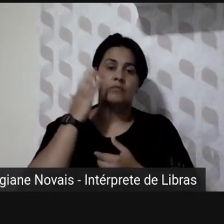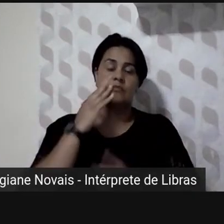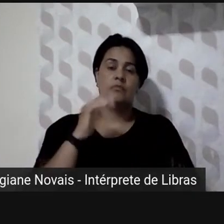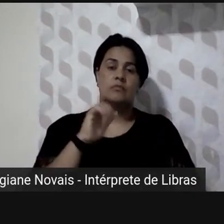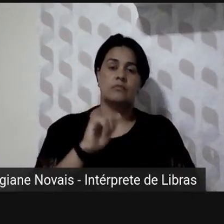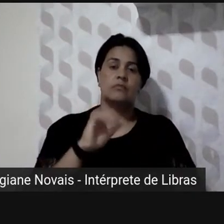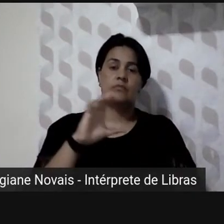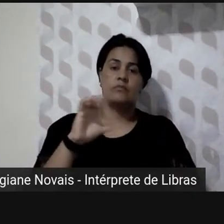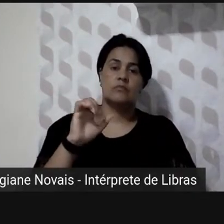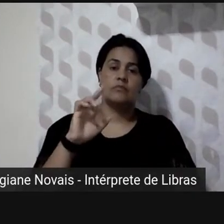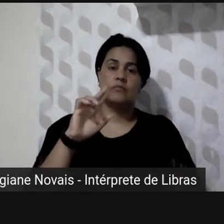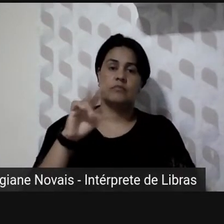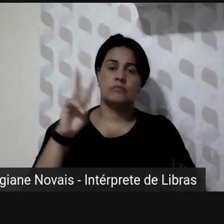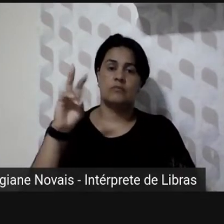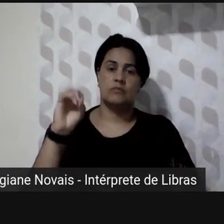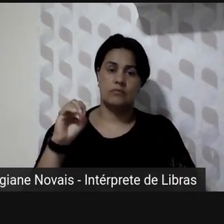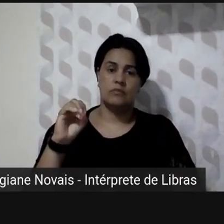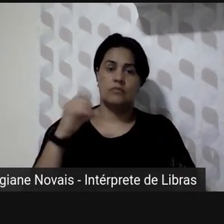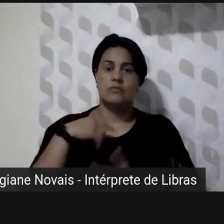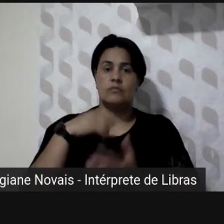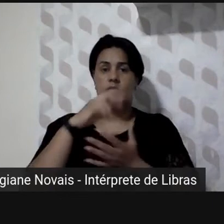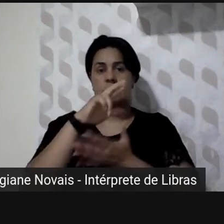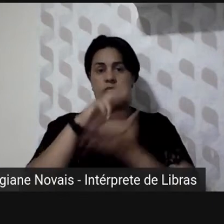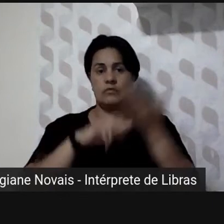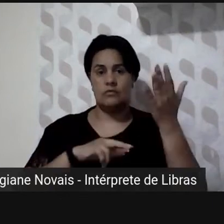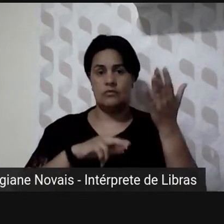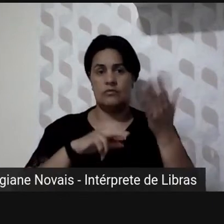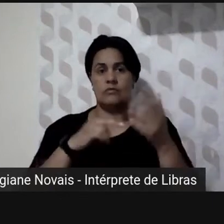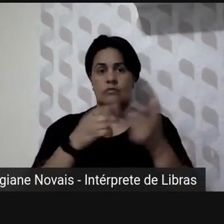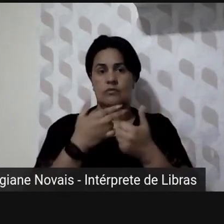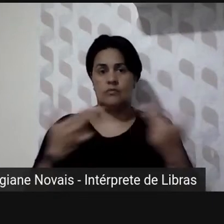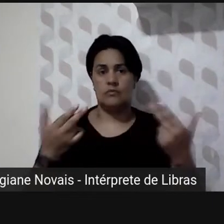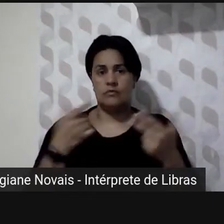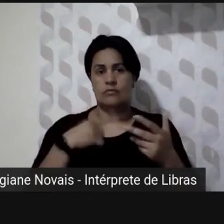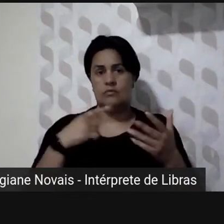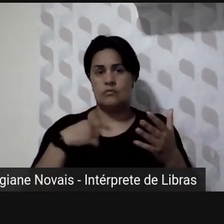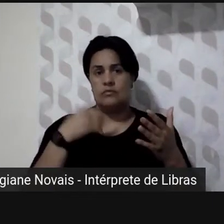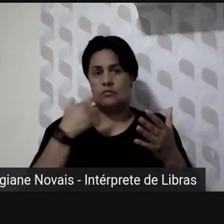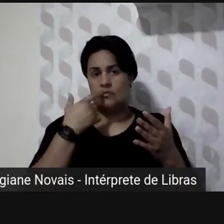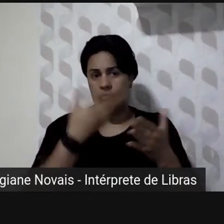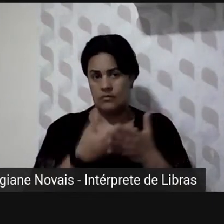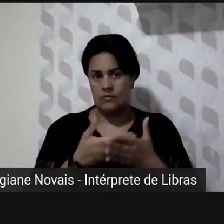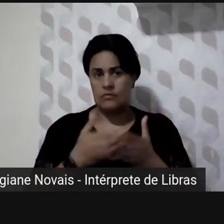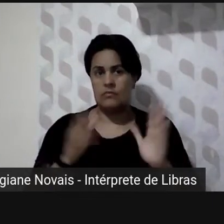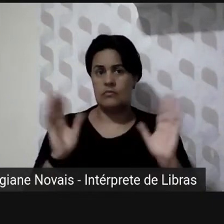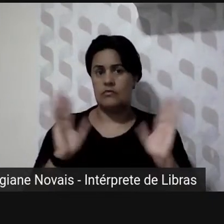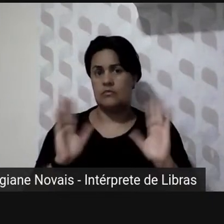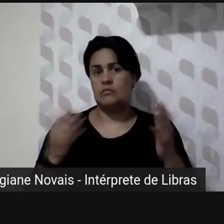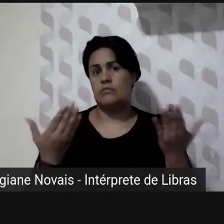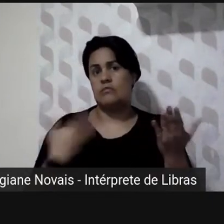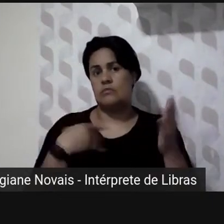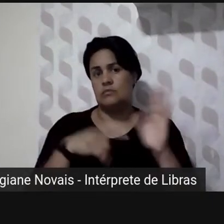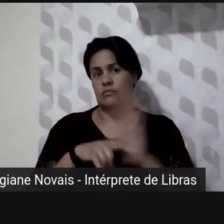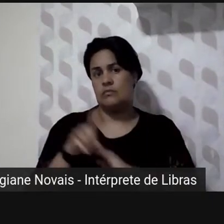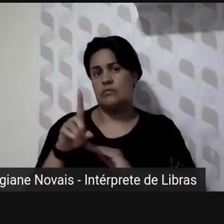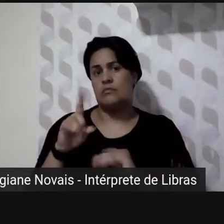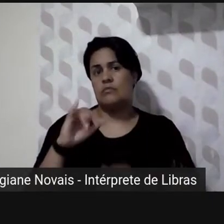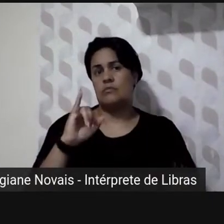temas recorrentes Fábio bom obrigado pela pergunta professor Ivan